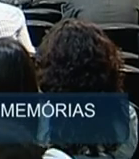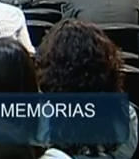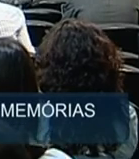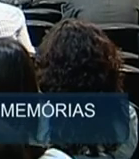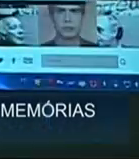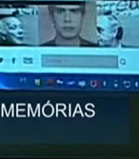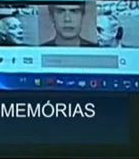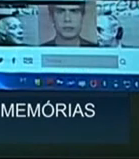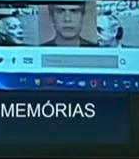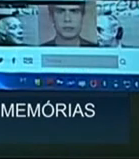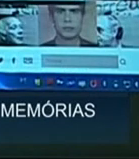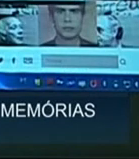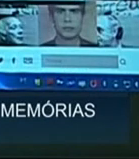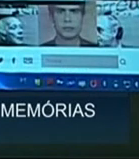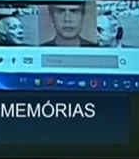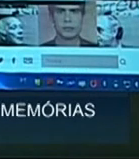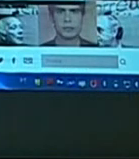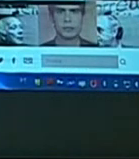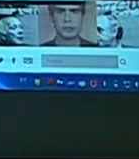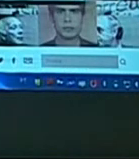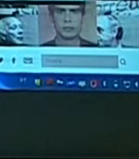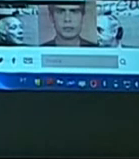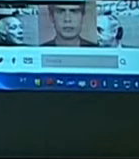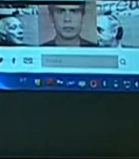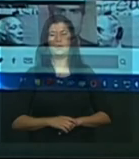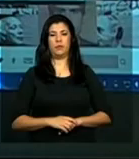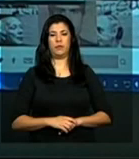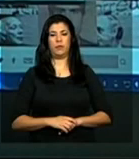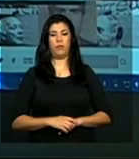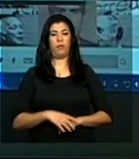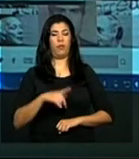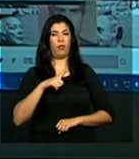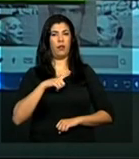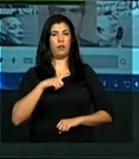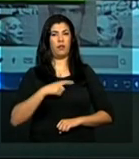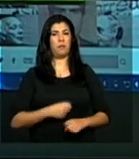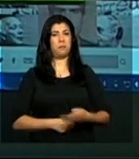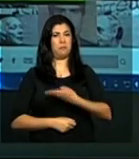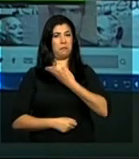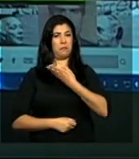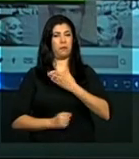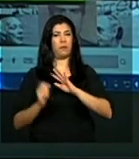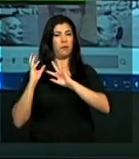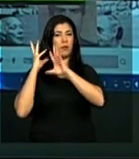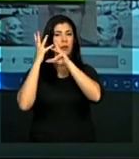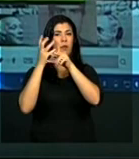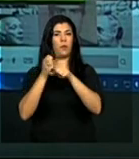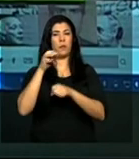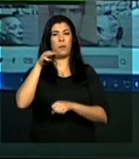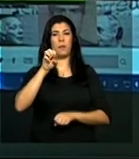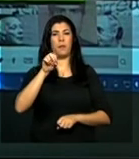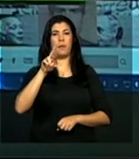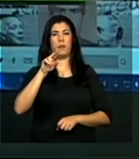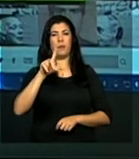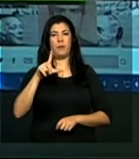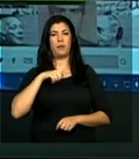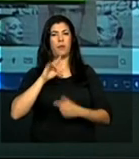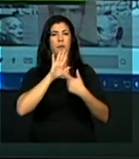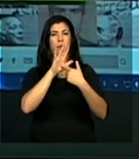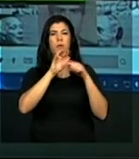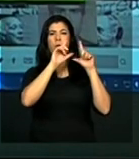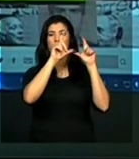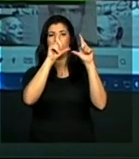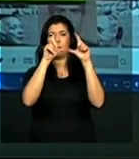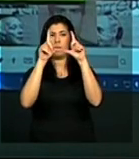Bom, ali acho que nem precisa abrir, tem o Memorial de Mortes e Desaparecidos, que a gente tem todas as fotos e que faz um